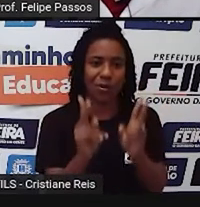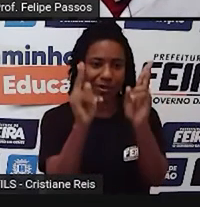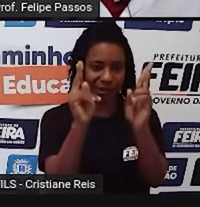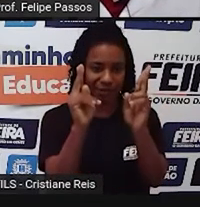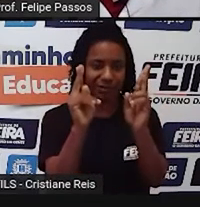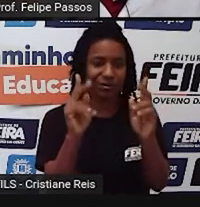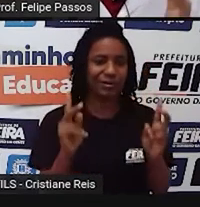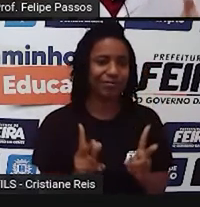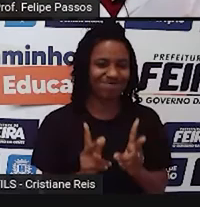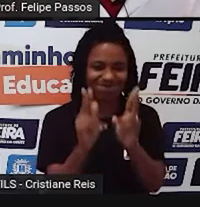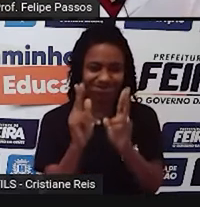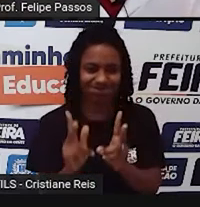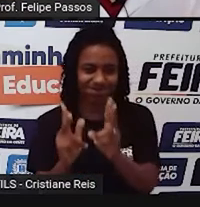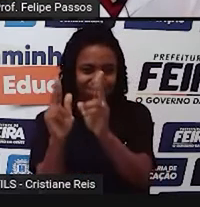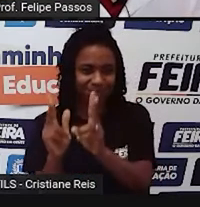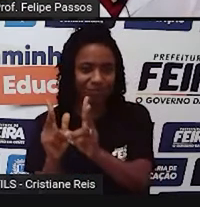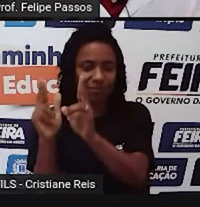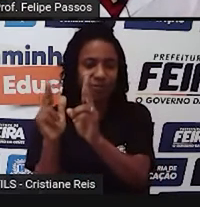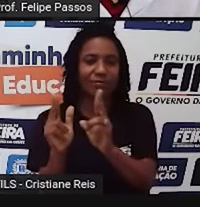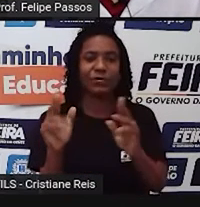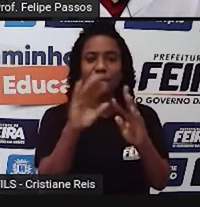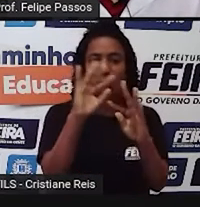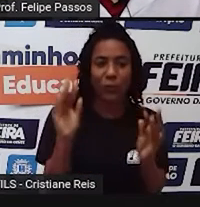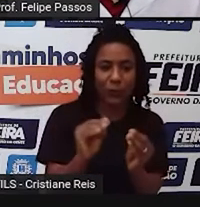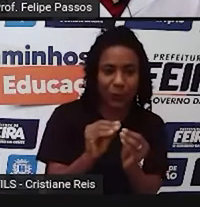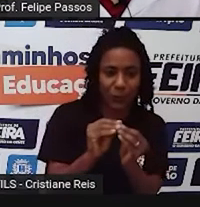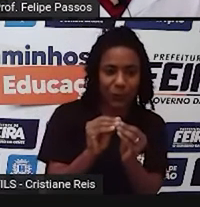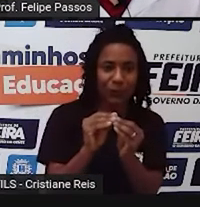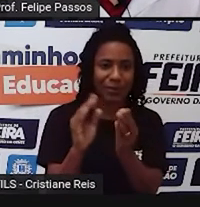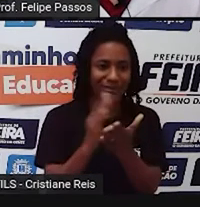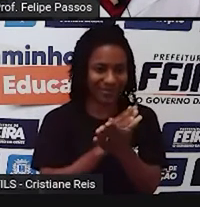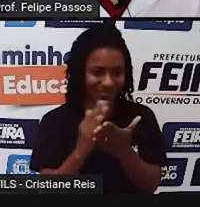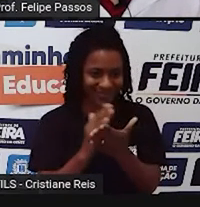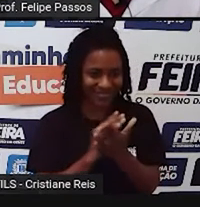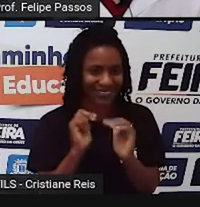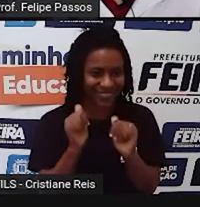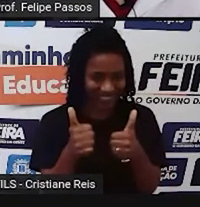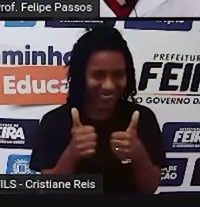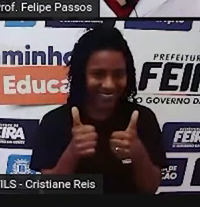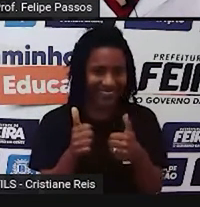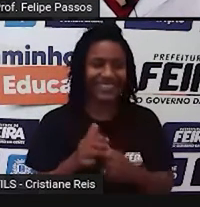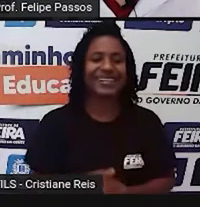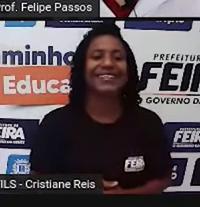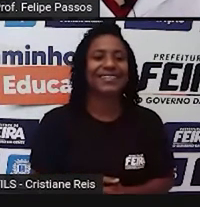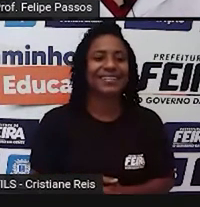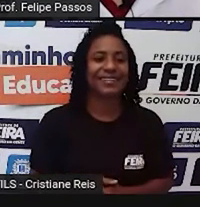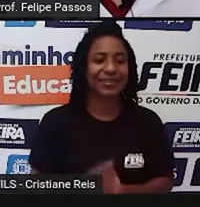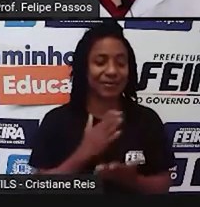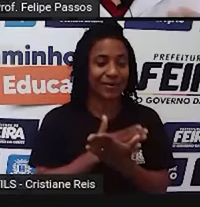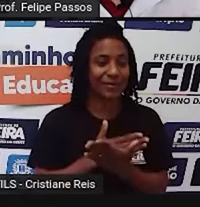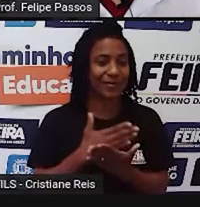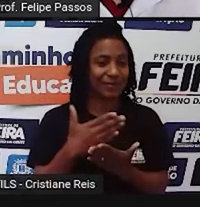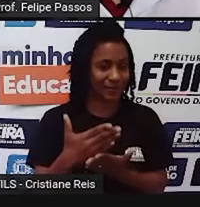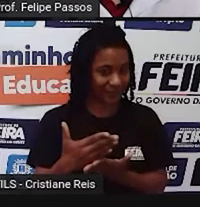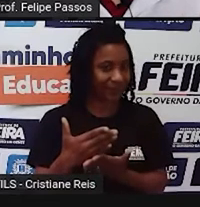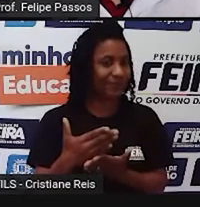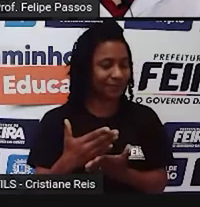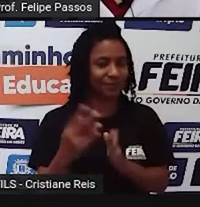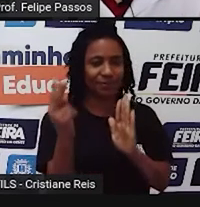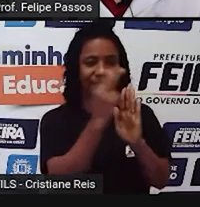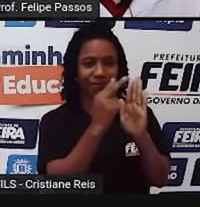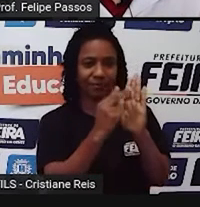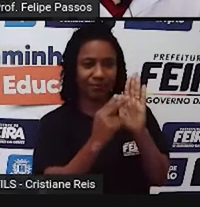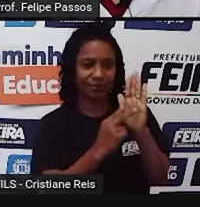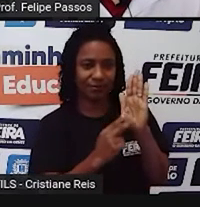são artigos muito grandes, então eu trouxe só a essência de algum desses artigos, ok? Então, vamos fazer a leitura juntos e pensar,